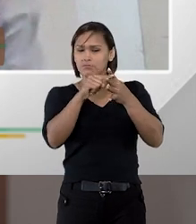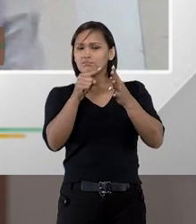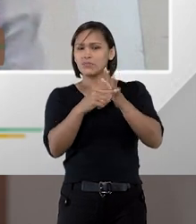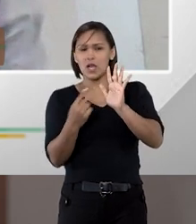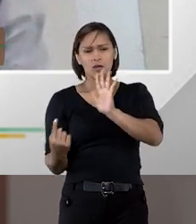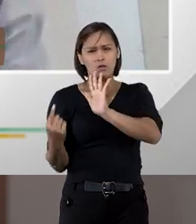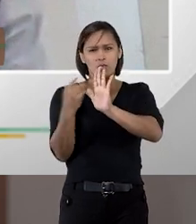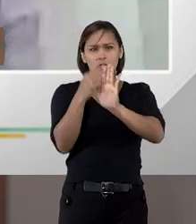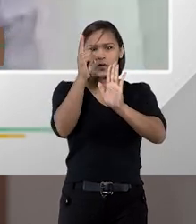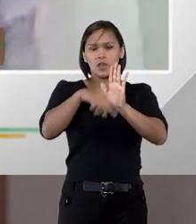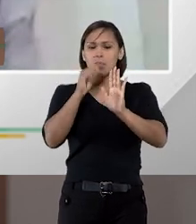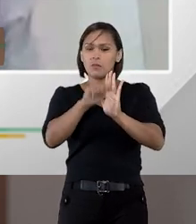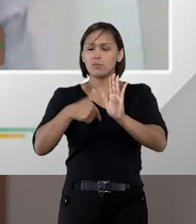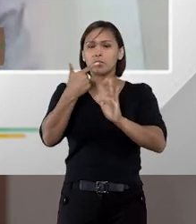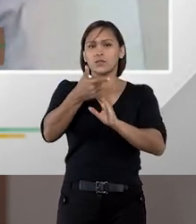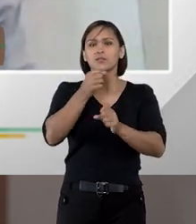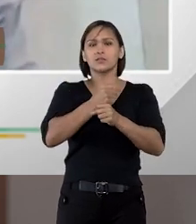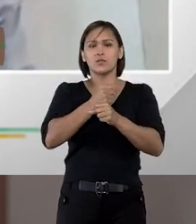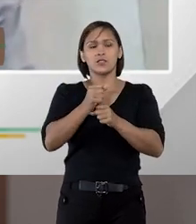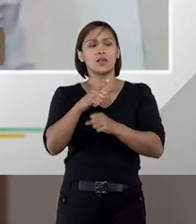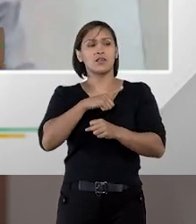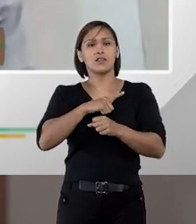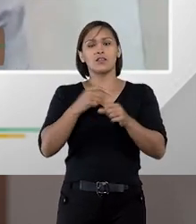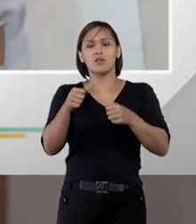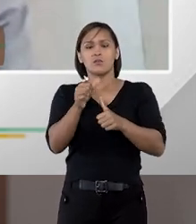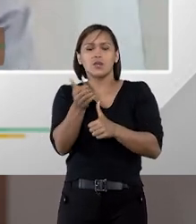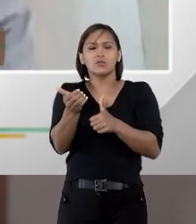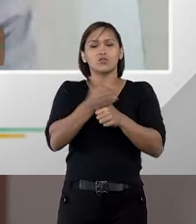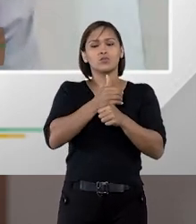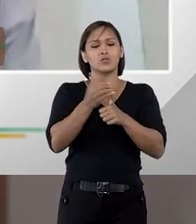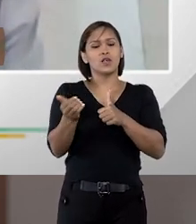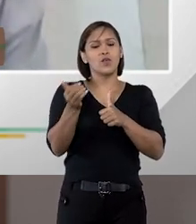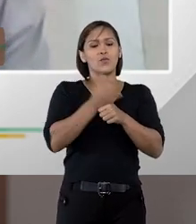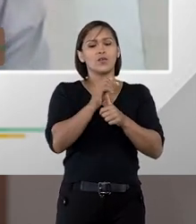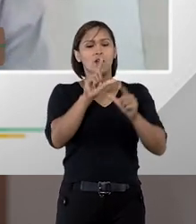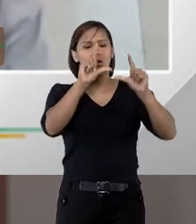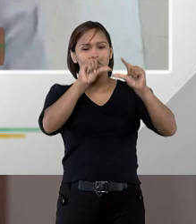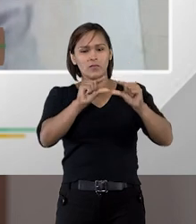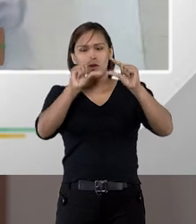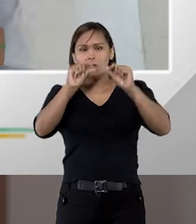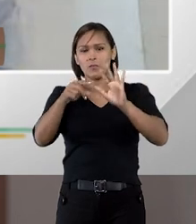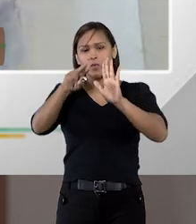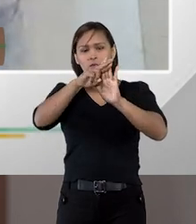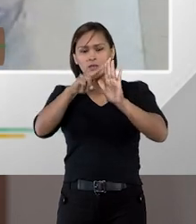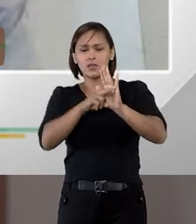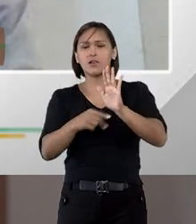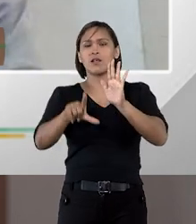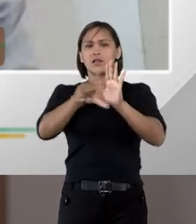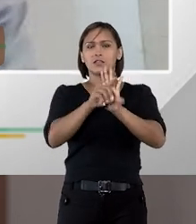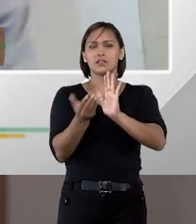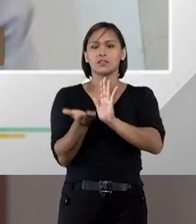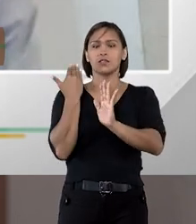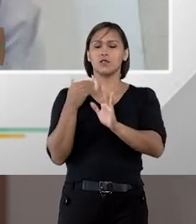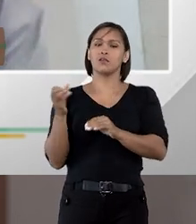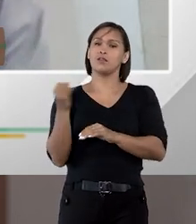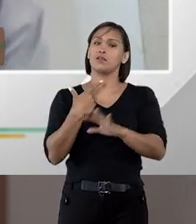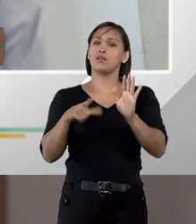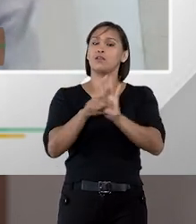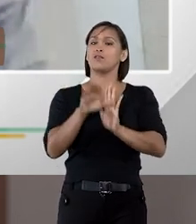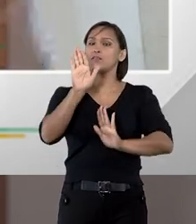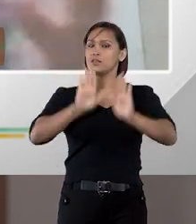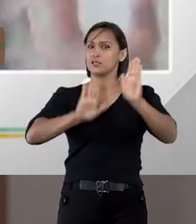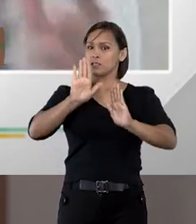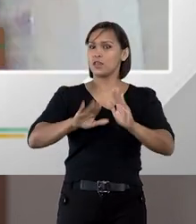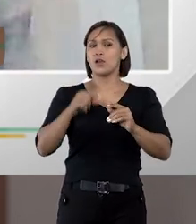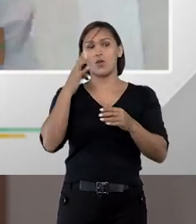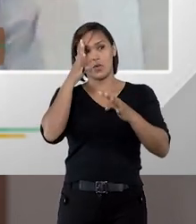pontual, e que a partir do próximo ano a gente venha tendo uma substituição gradativa da legislação anterior pela nova lei de